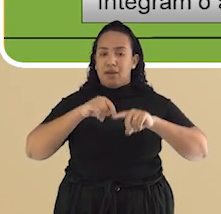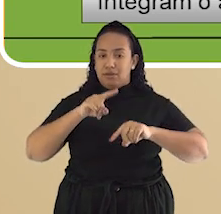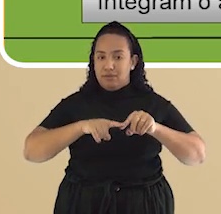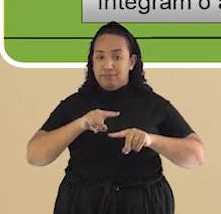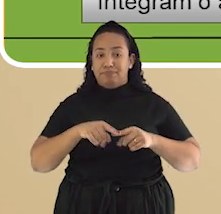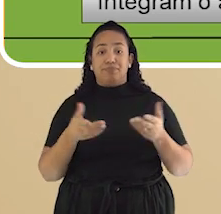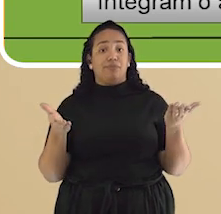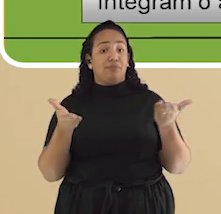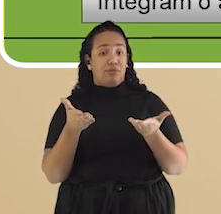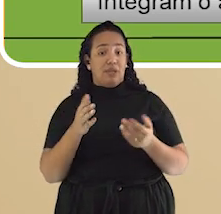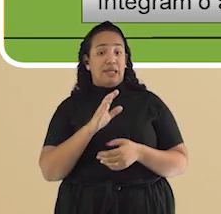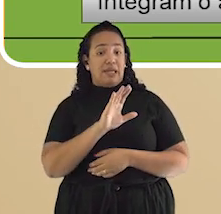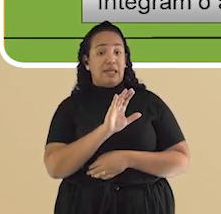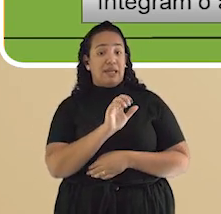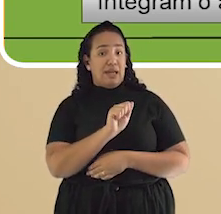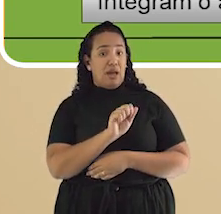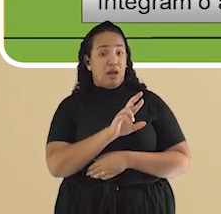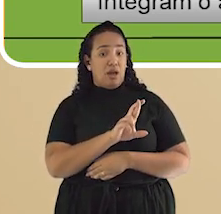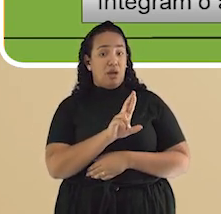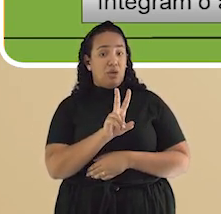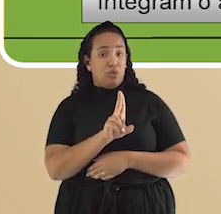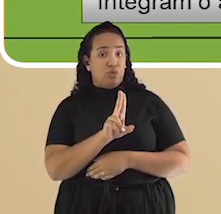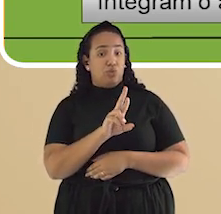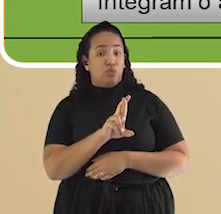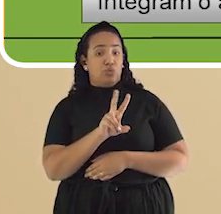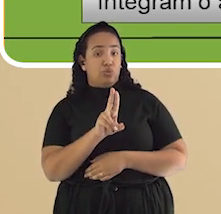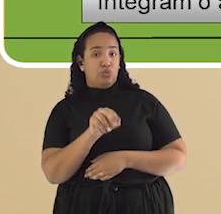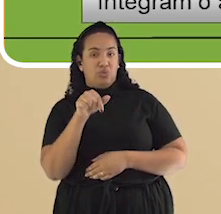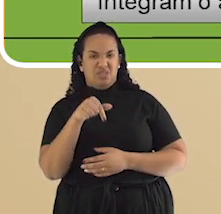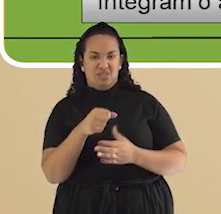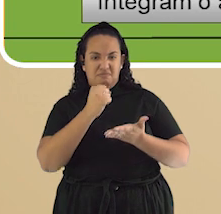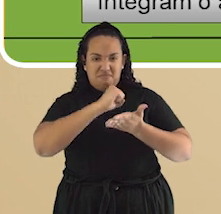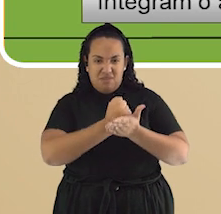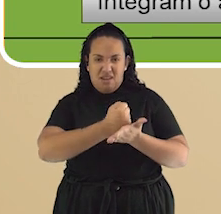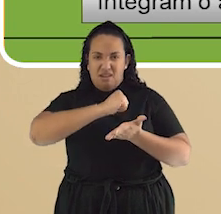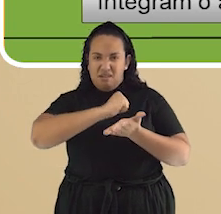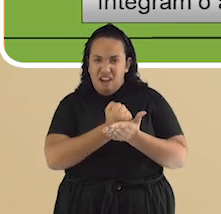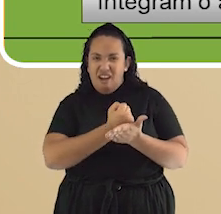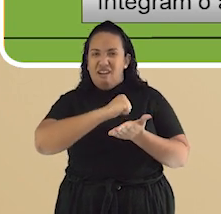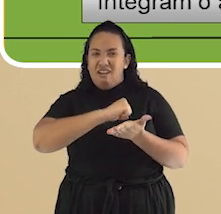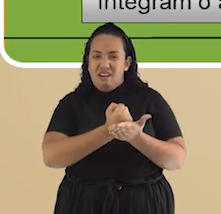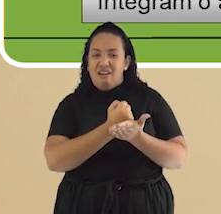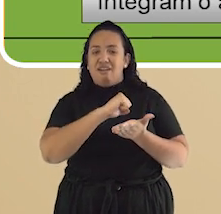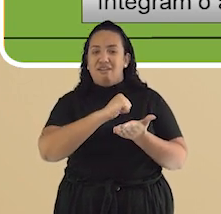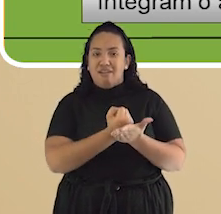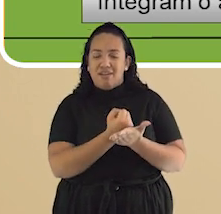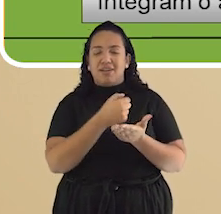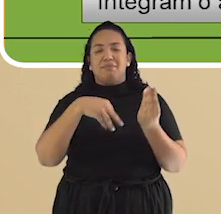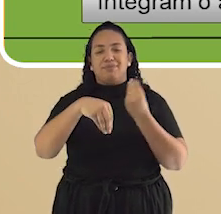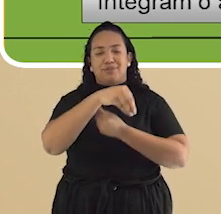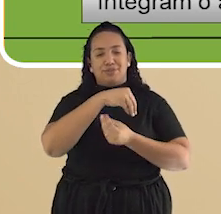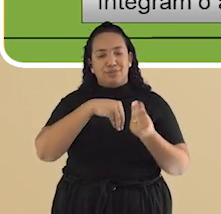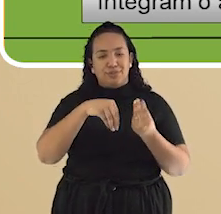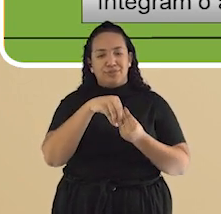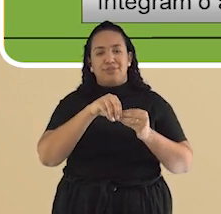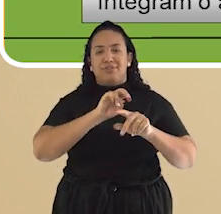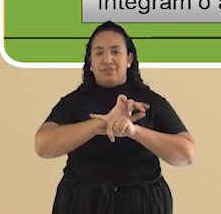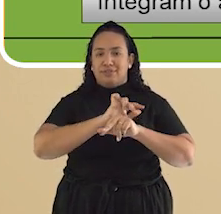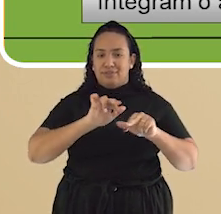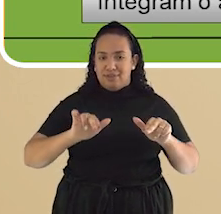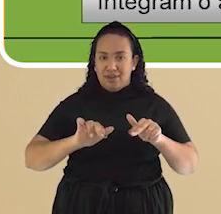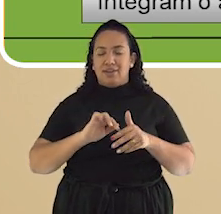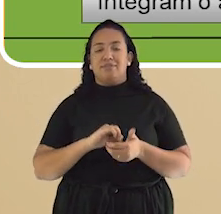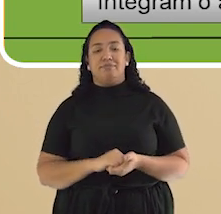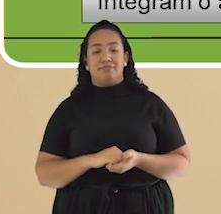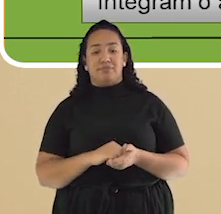é um refogado de ervas socadas no pilão, misturadas a quiabo, camarão seco e dendê. Eles fazem parte do acarajé,